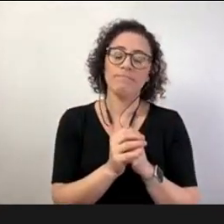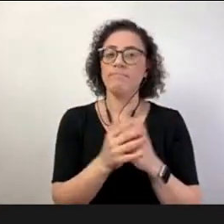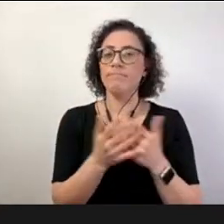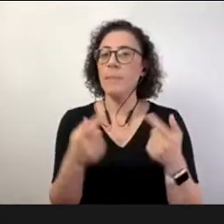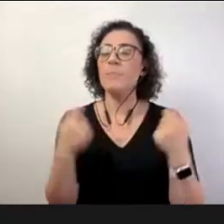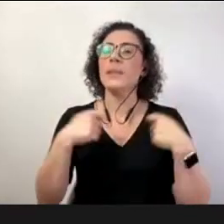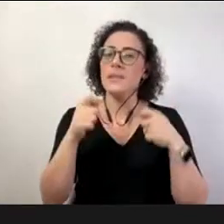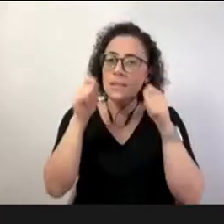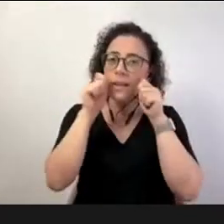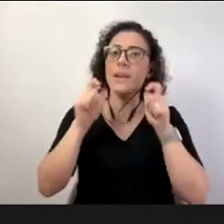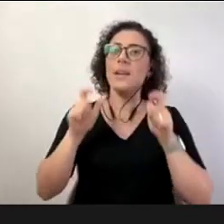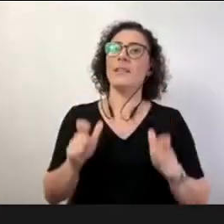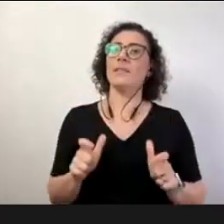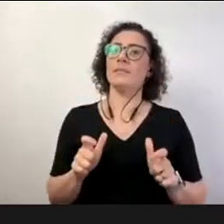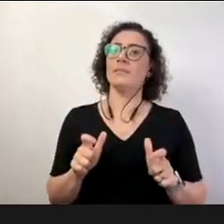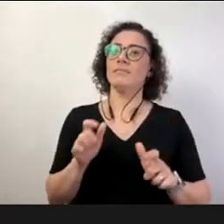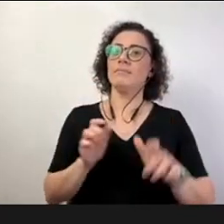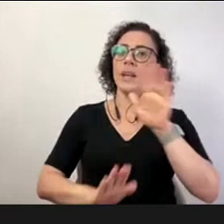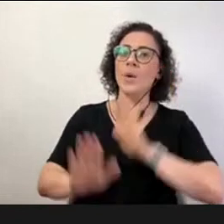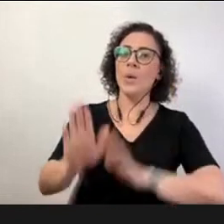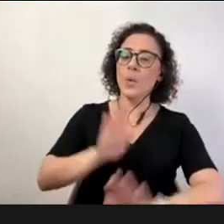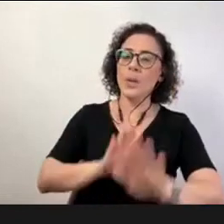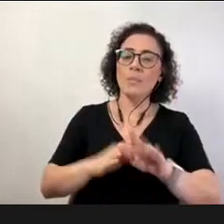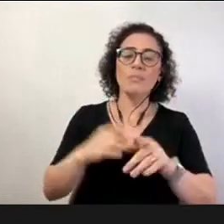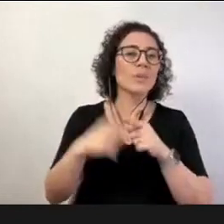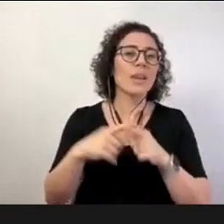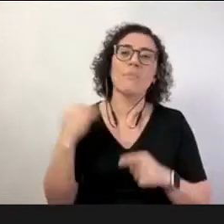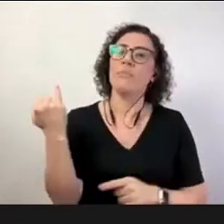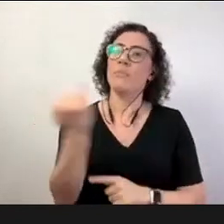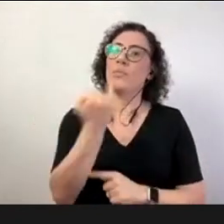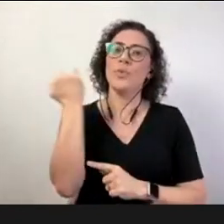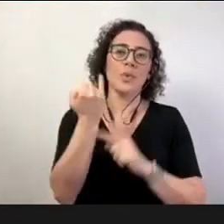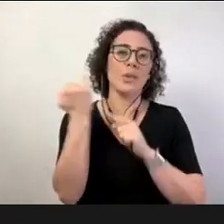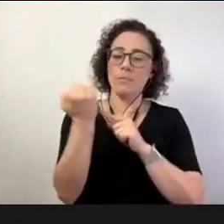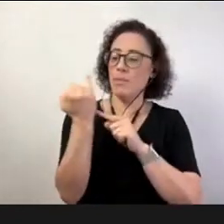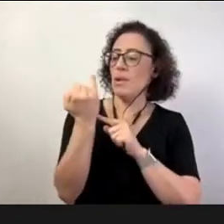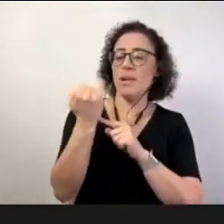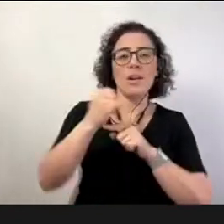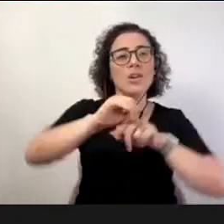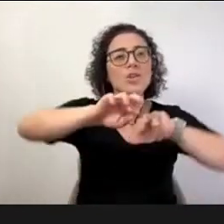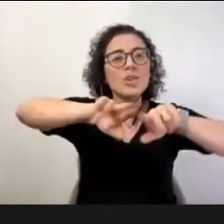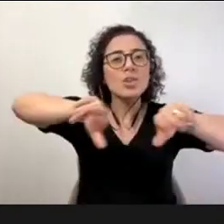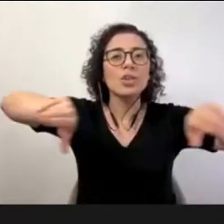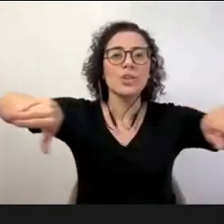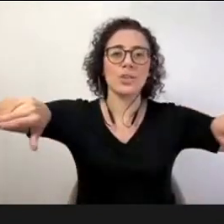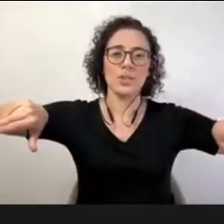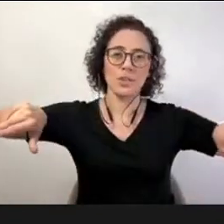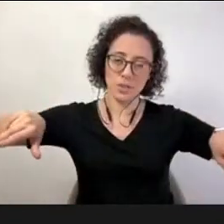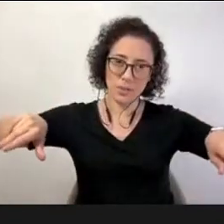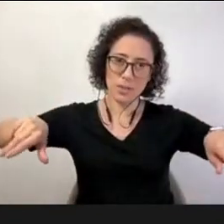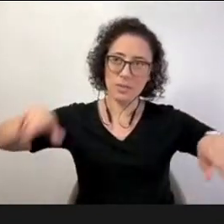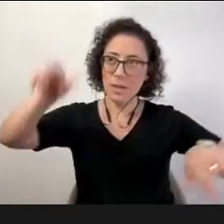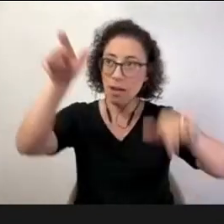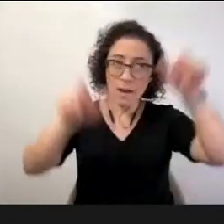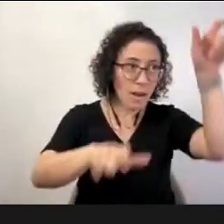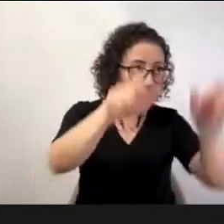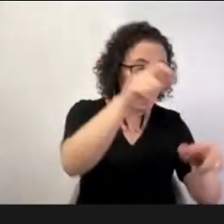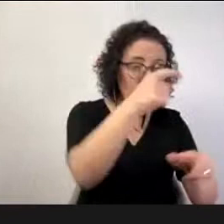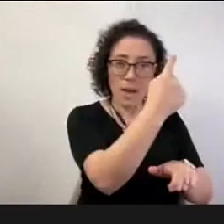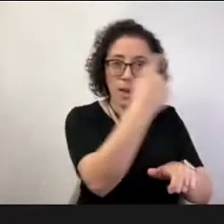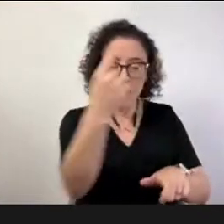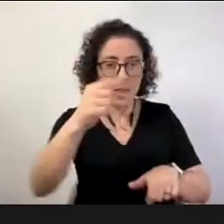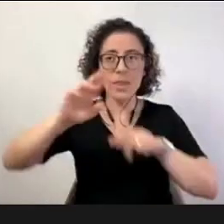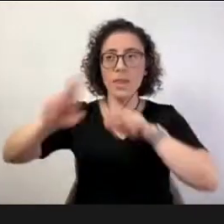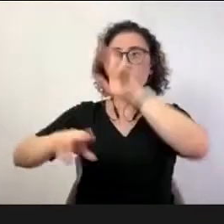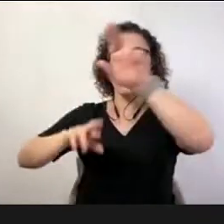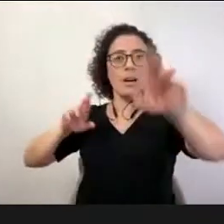que assegurar a diversidade e não andar atrás da impossível da fabulosa fabulosa